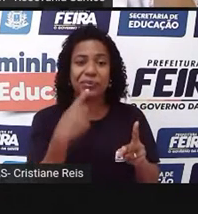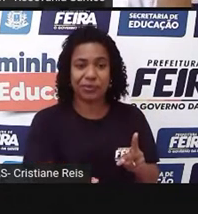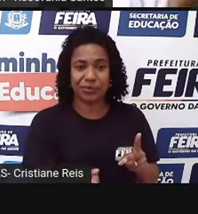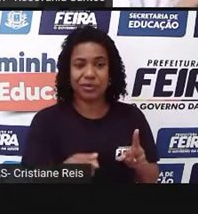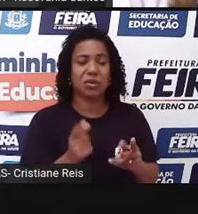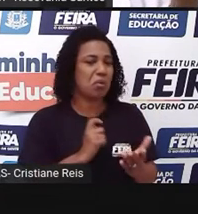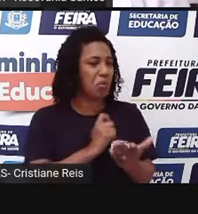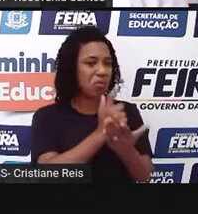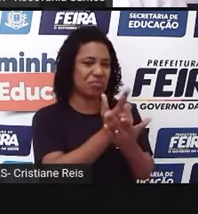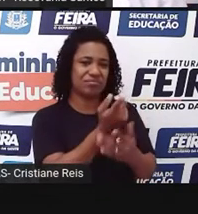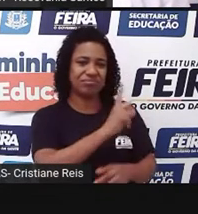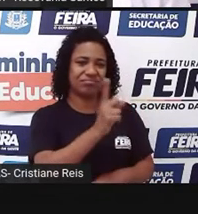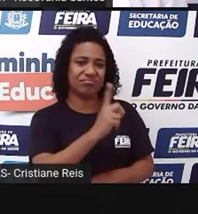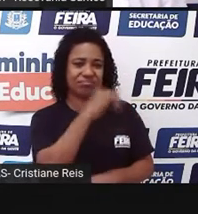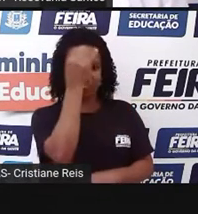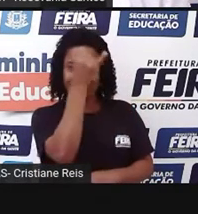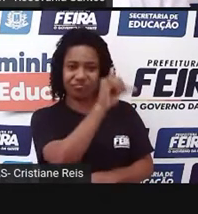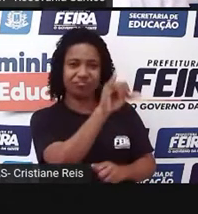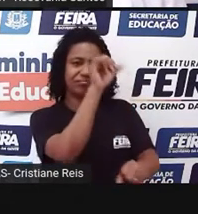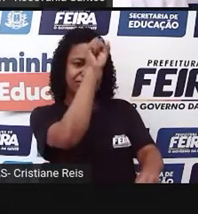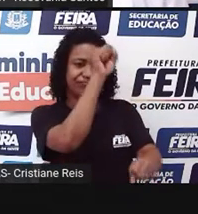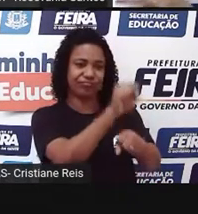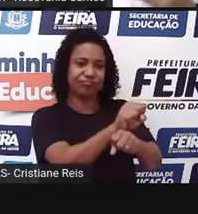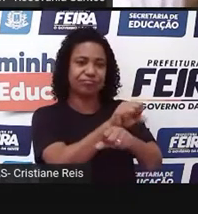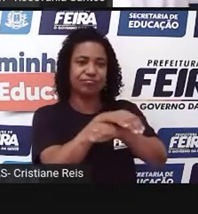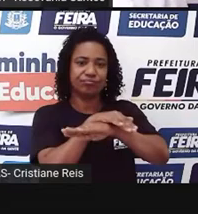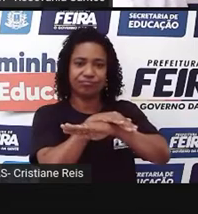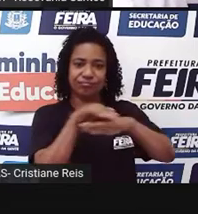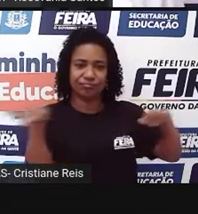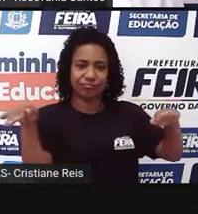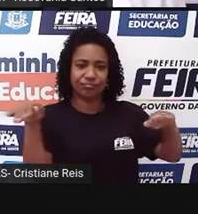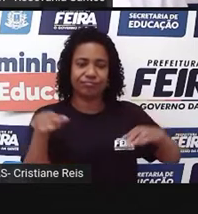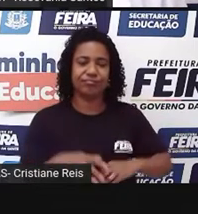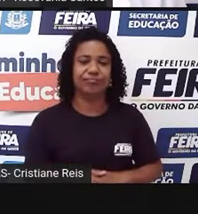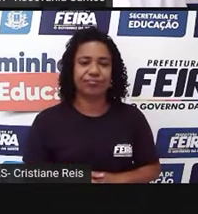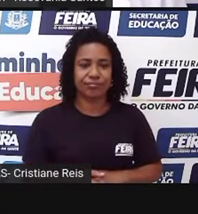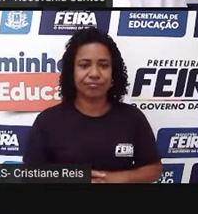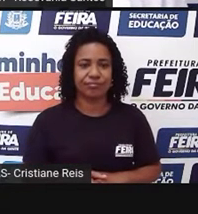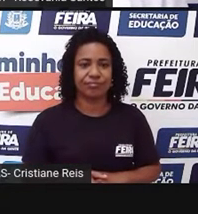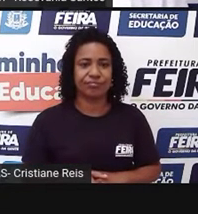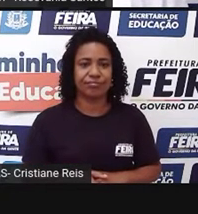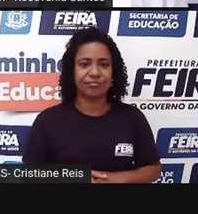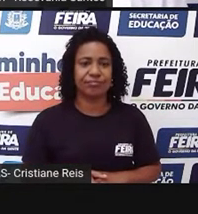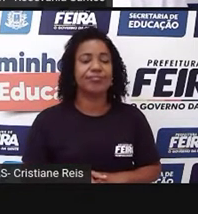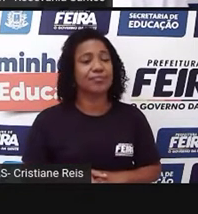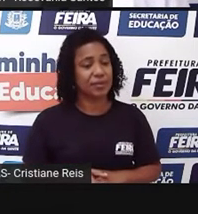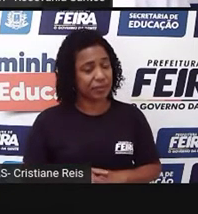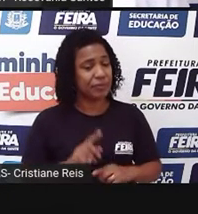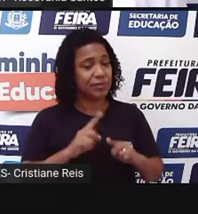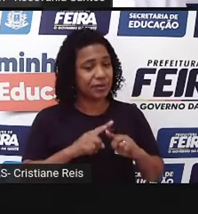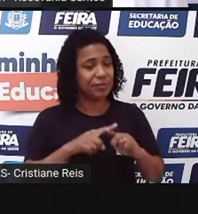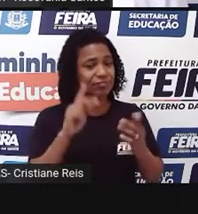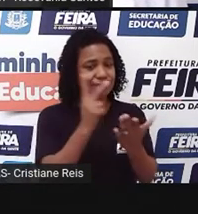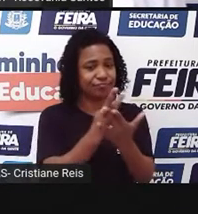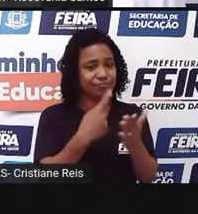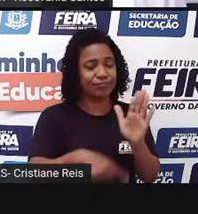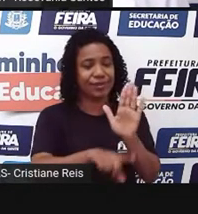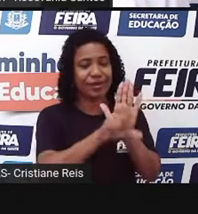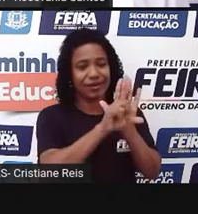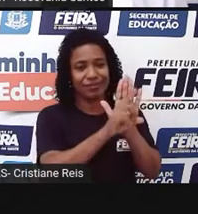continua comprando, não tem como acabar isso, né, mesmo sendo de forma ilícita, né. Então,